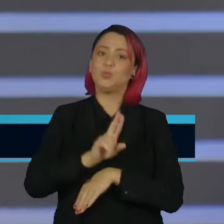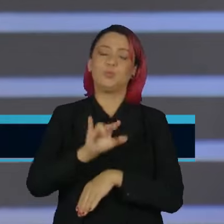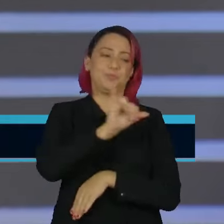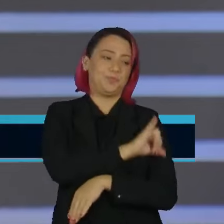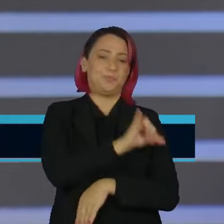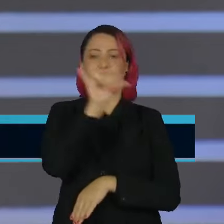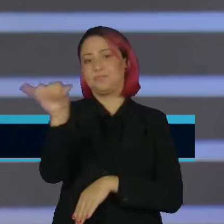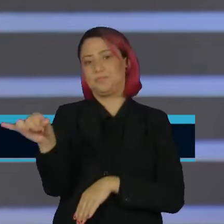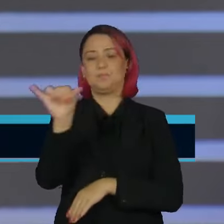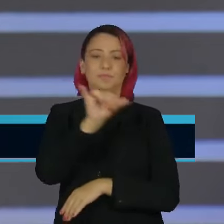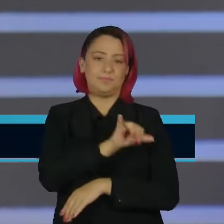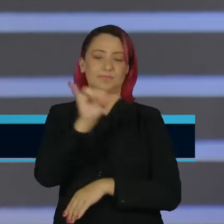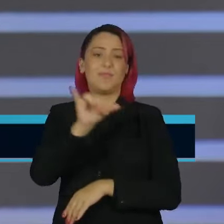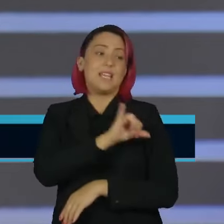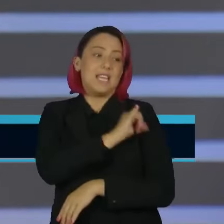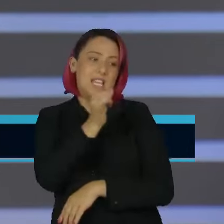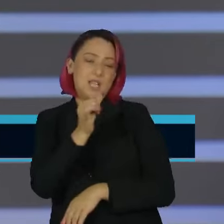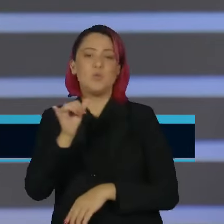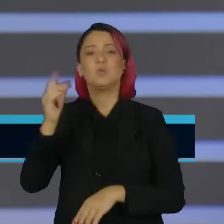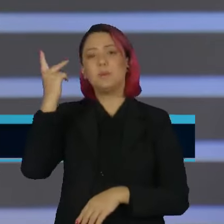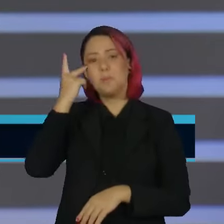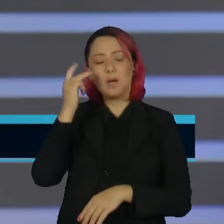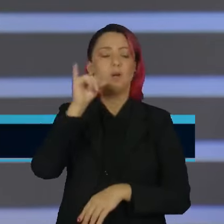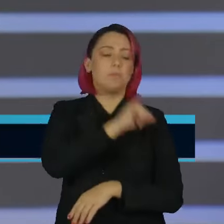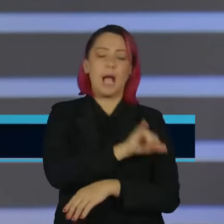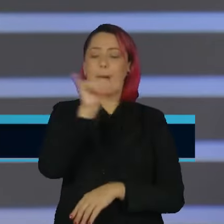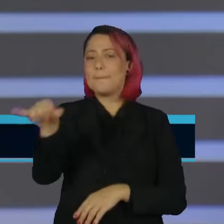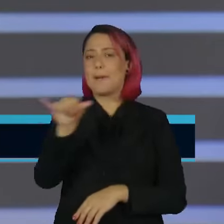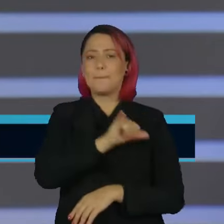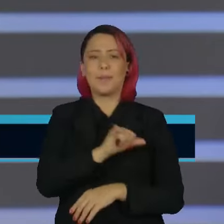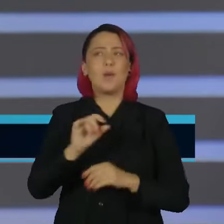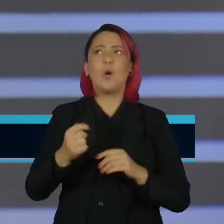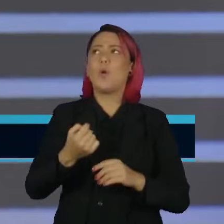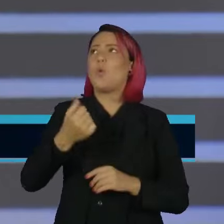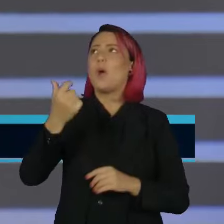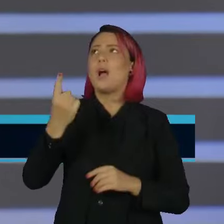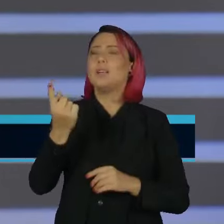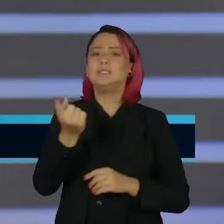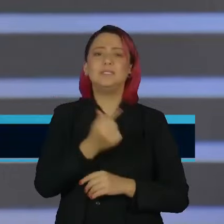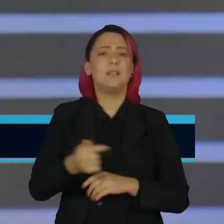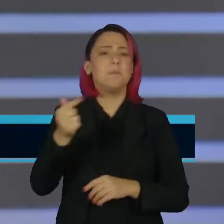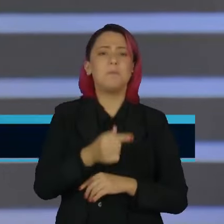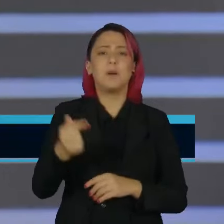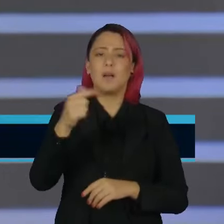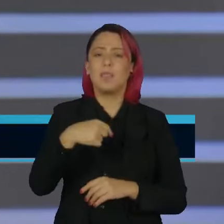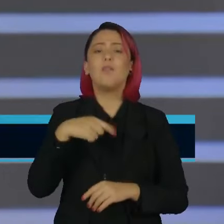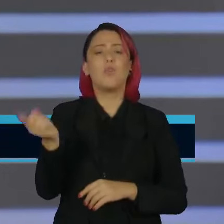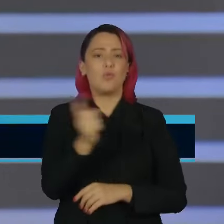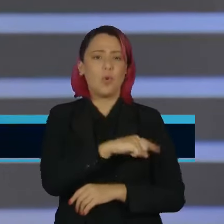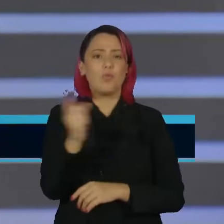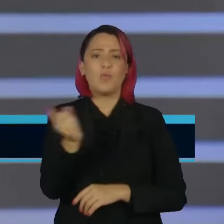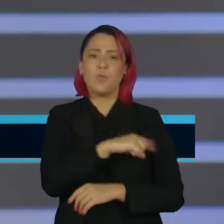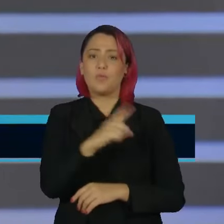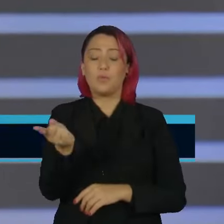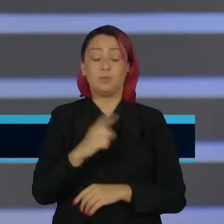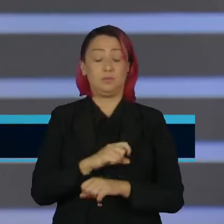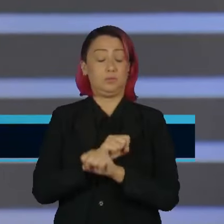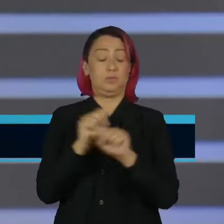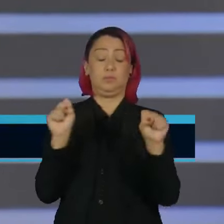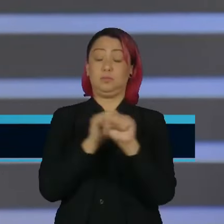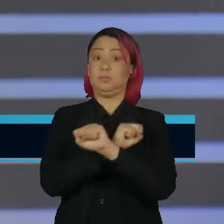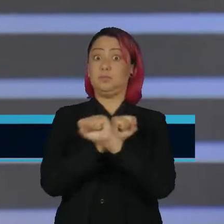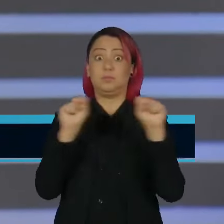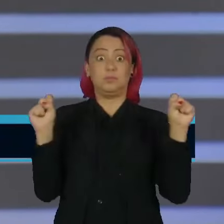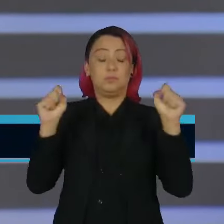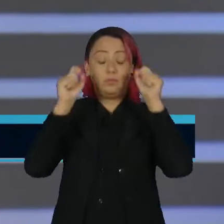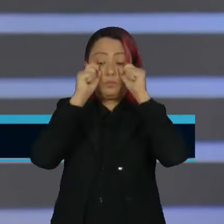no Rio, eu moro em São Paulo, vou quase toda semana duas a três vezes para o Rio de Janeiro e volto. É impressionante a variação de preço que se tem